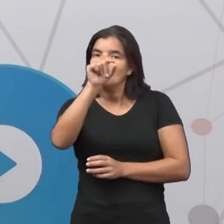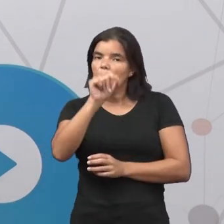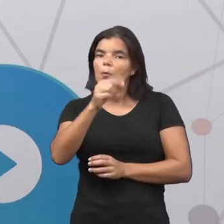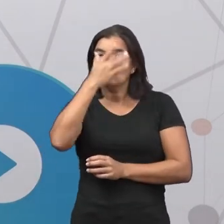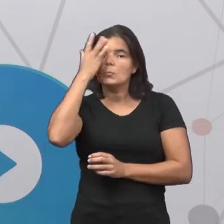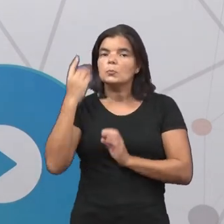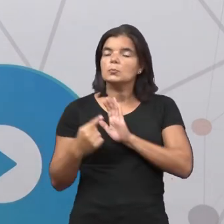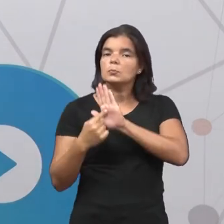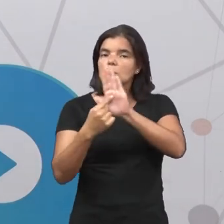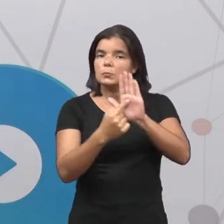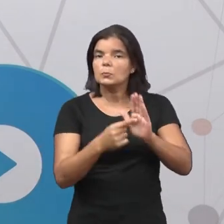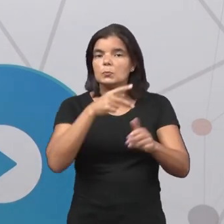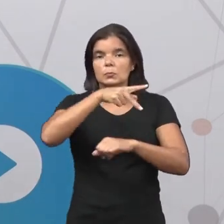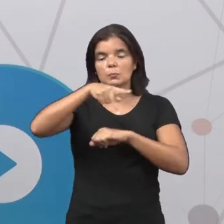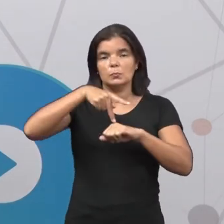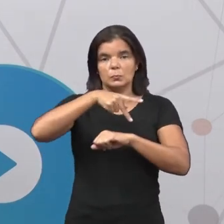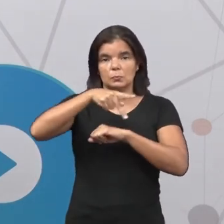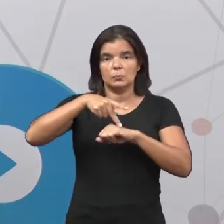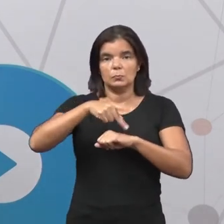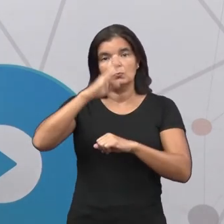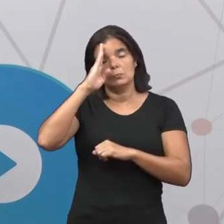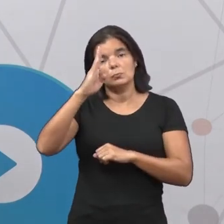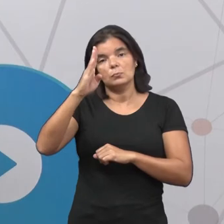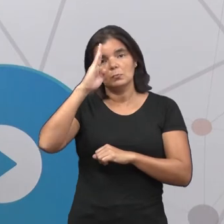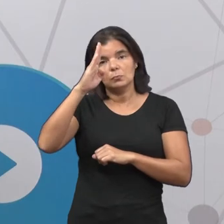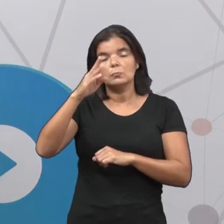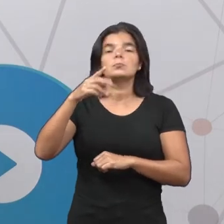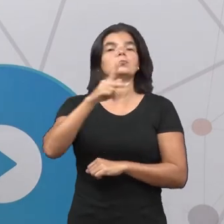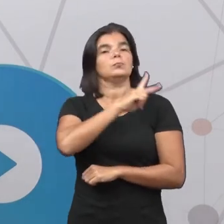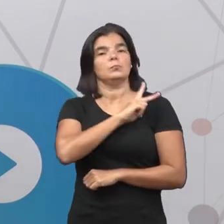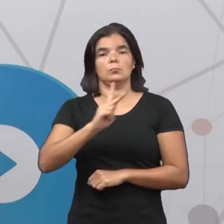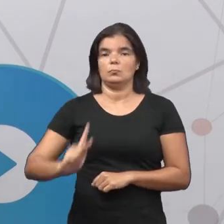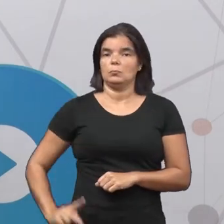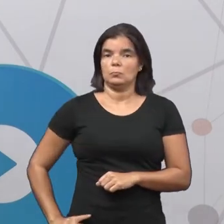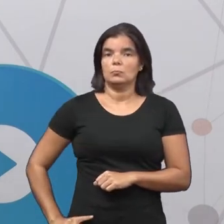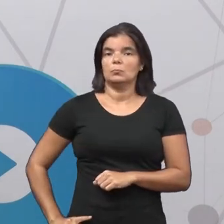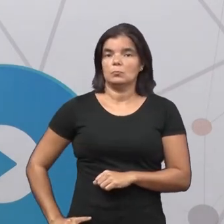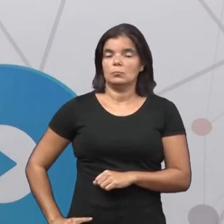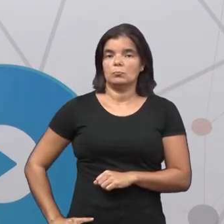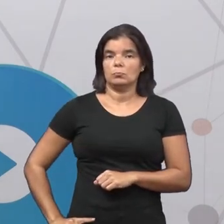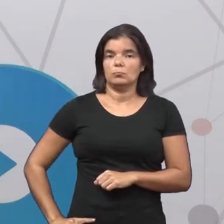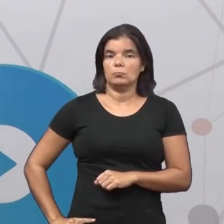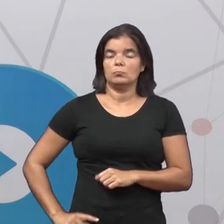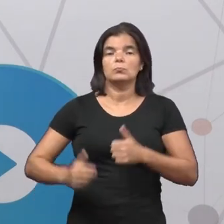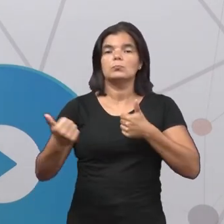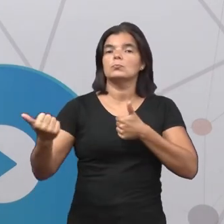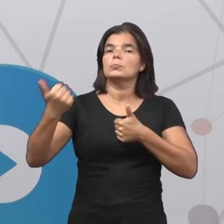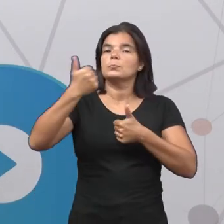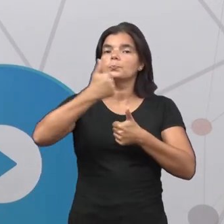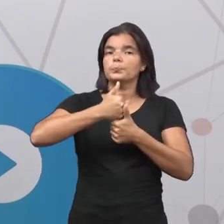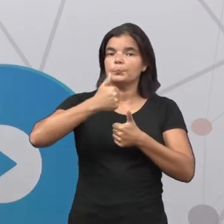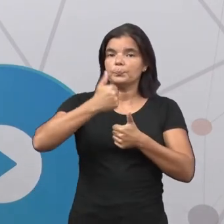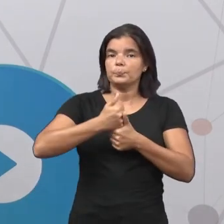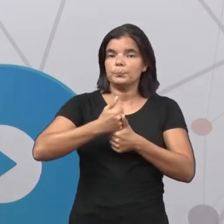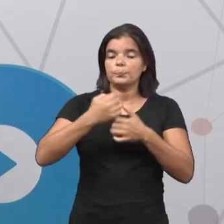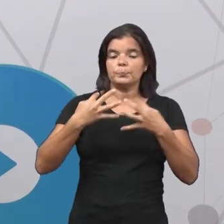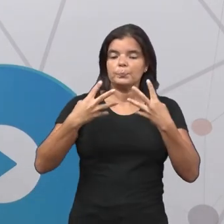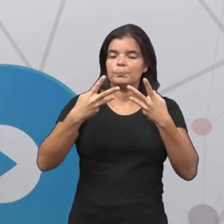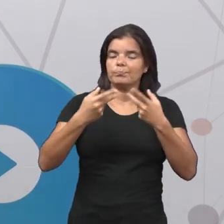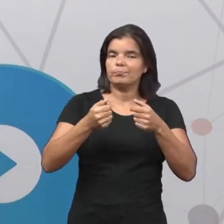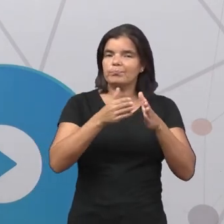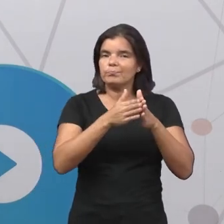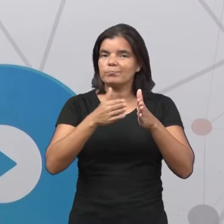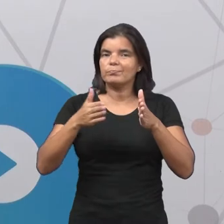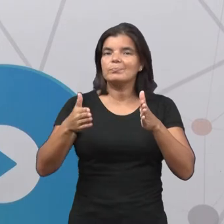os representantes do nosso país, principalmente a presidência da república, em substituição a toda uma